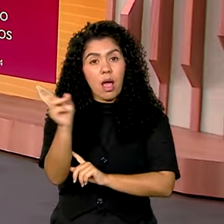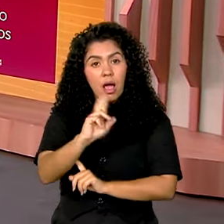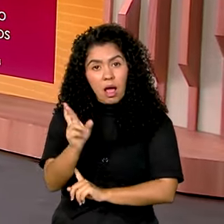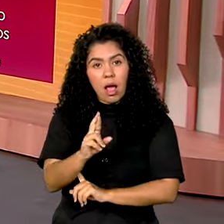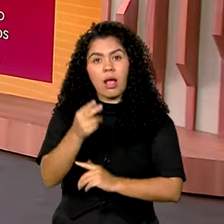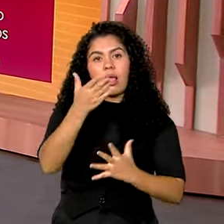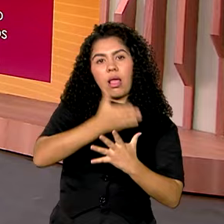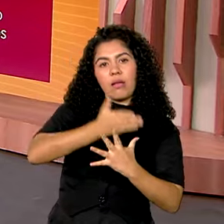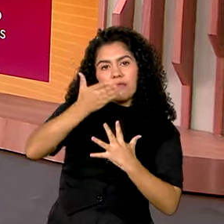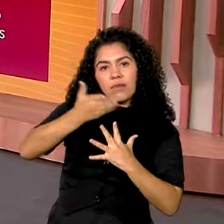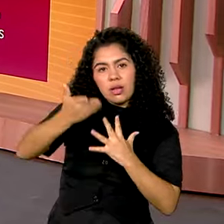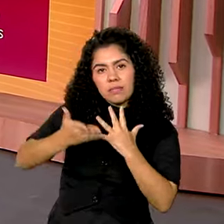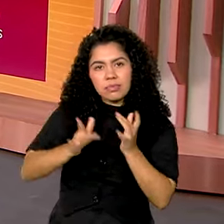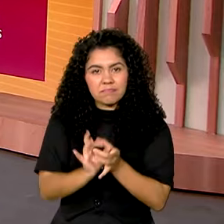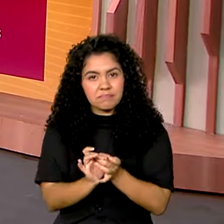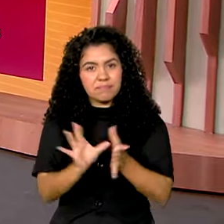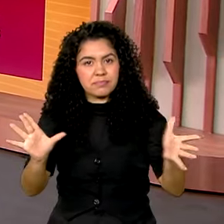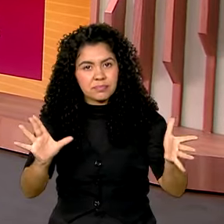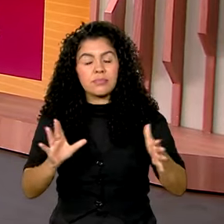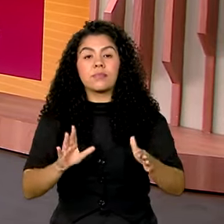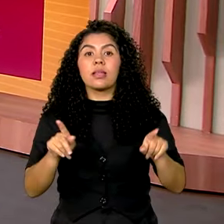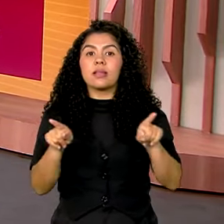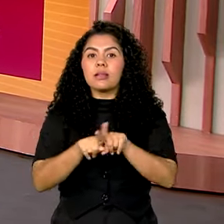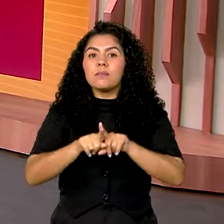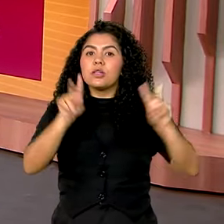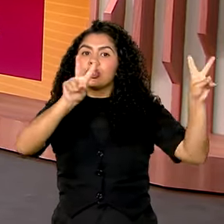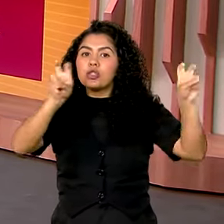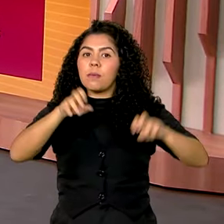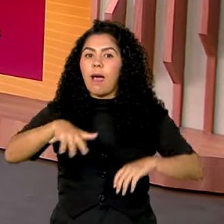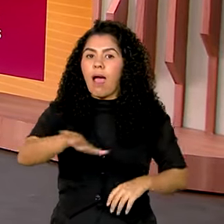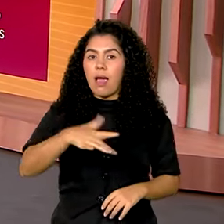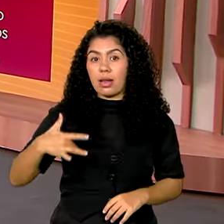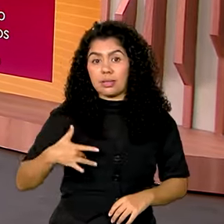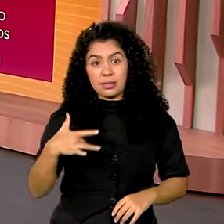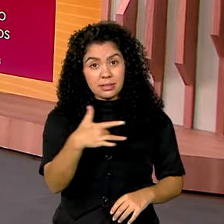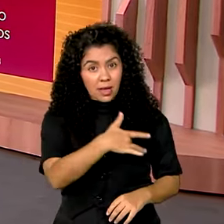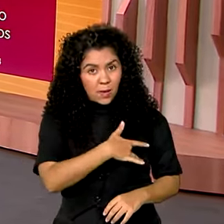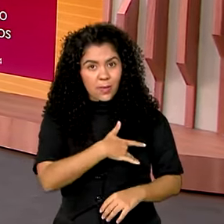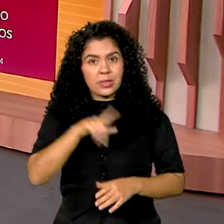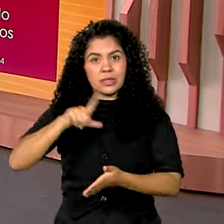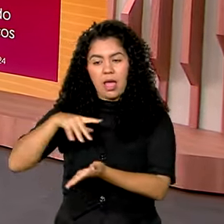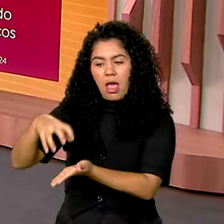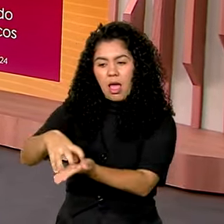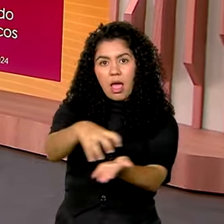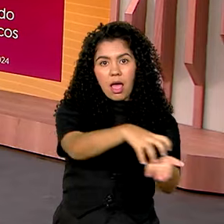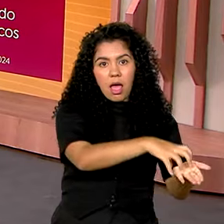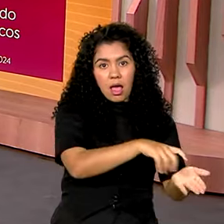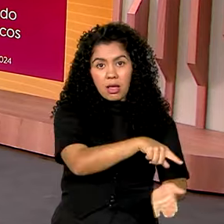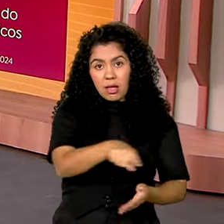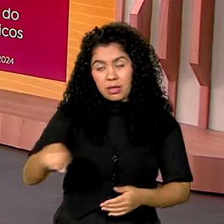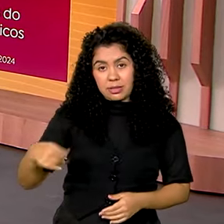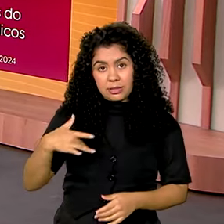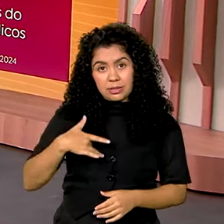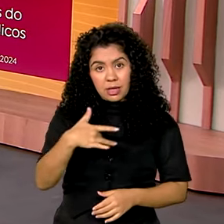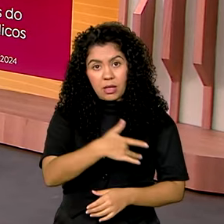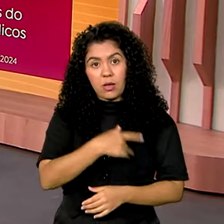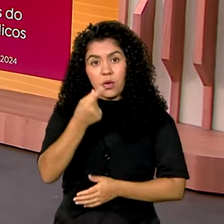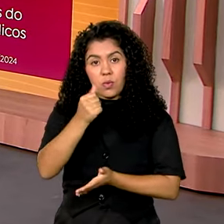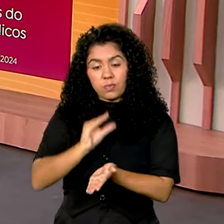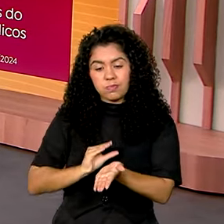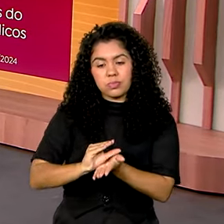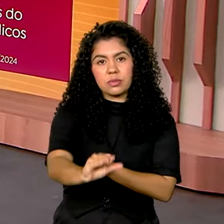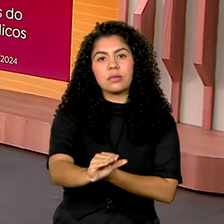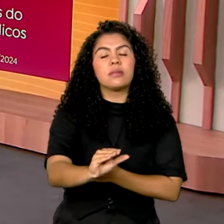financiamentos liberados. Ali, já na área da saúde, unidades básicas com recursos federais, 104